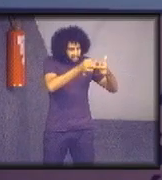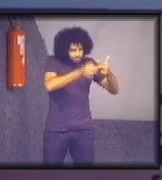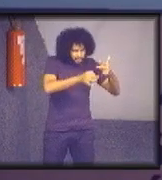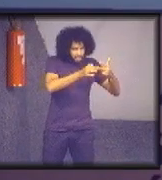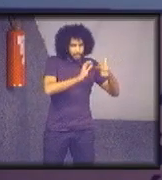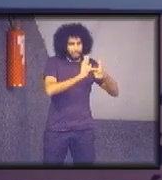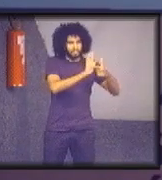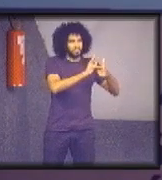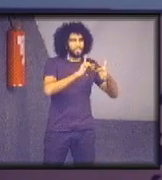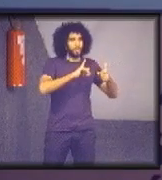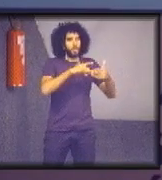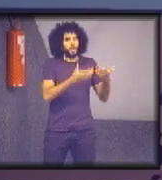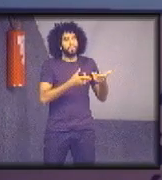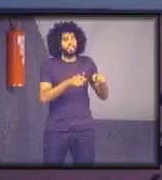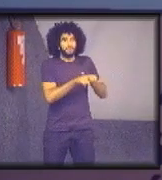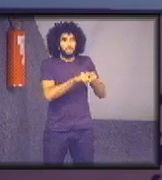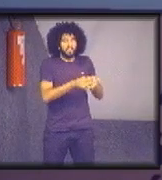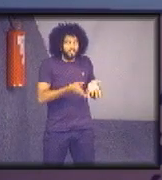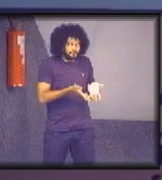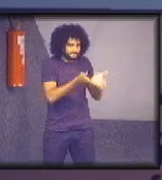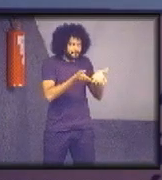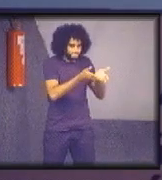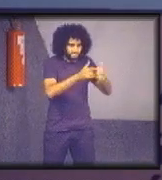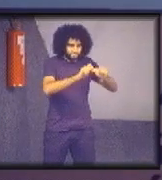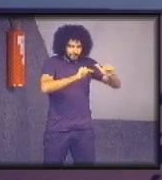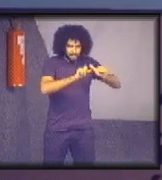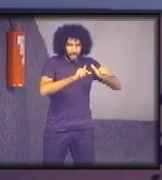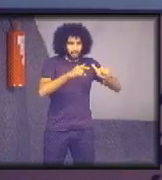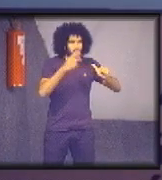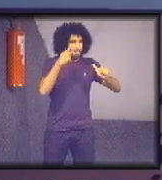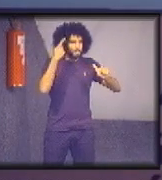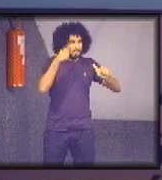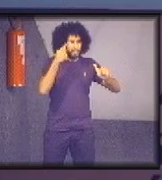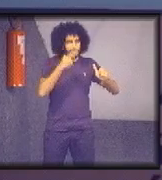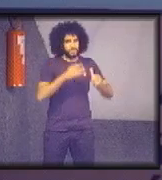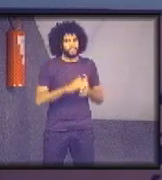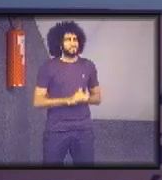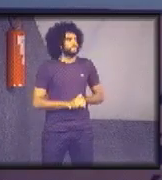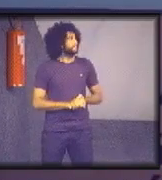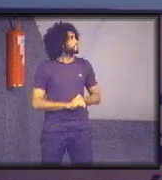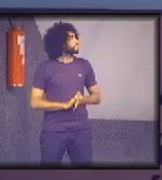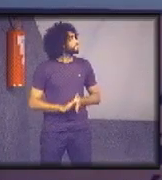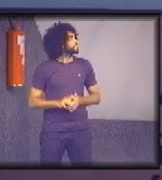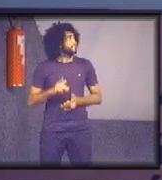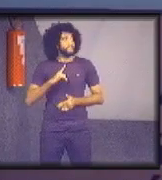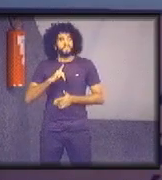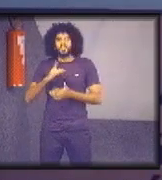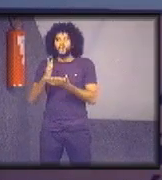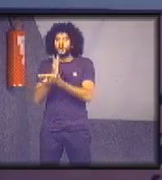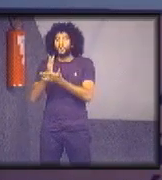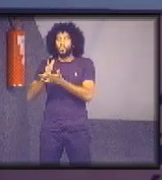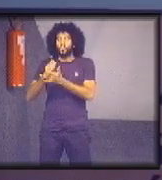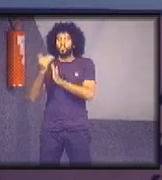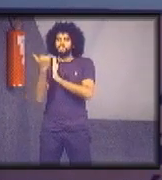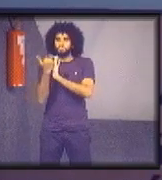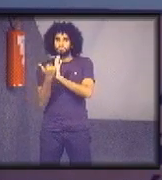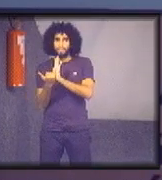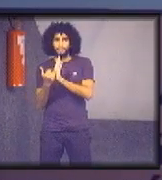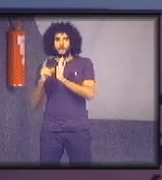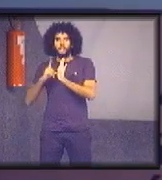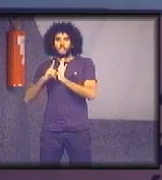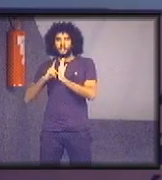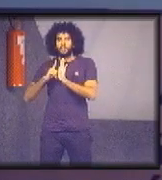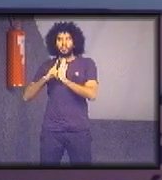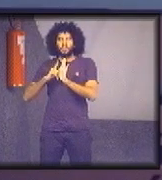prioridades e para incentivar o trabalho na política. Existe algum plano para estimular a geração de energia solar nos